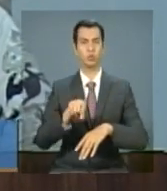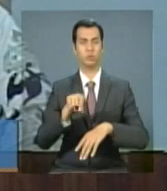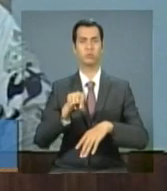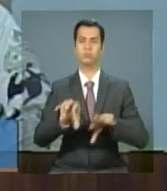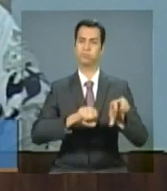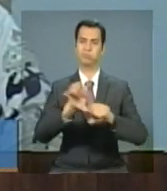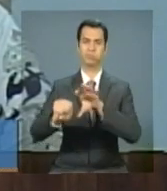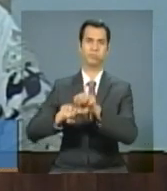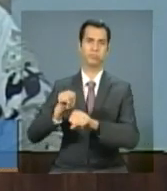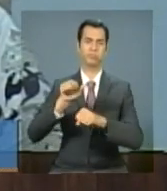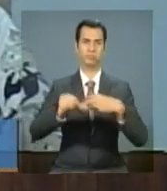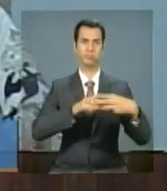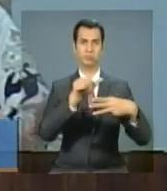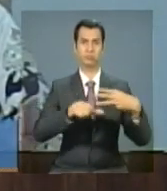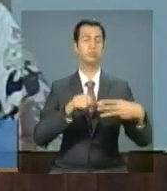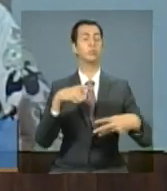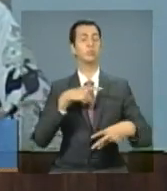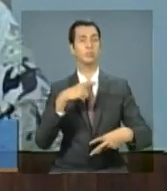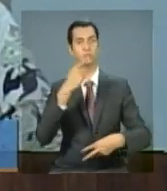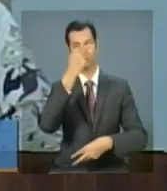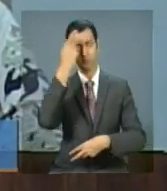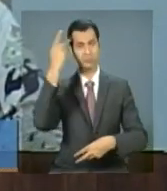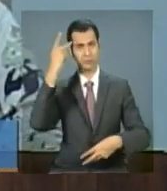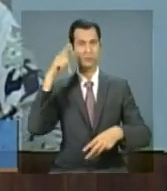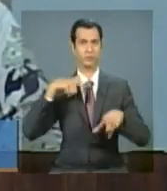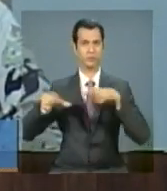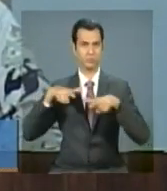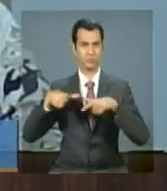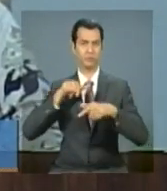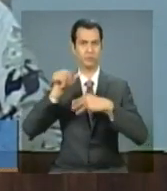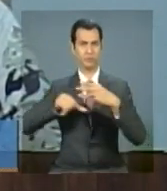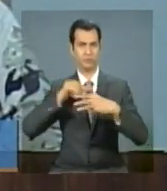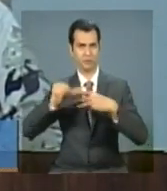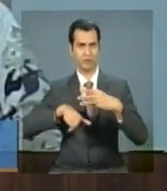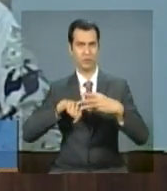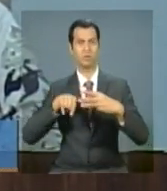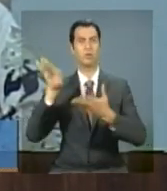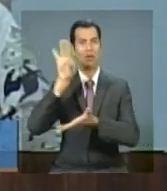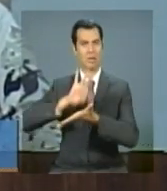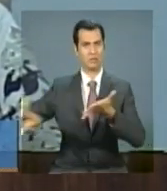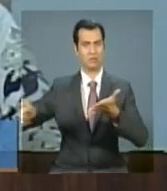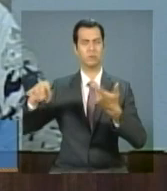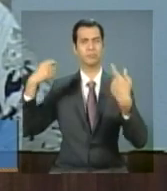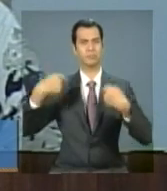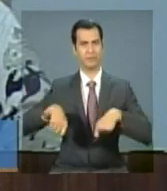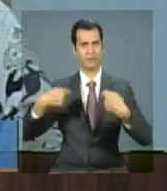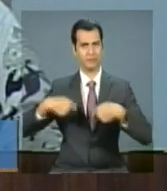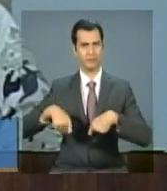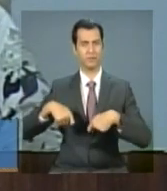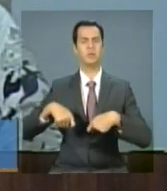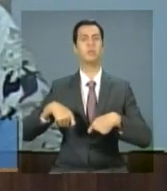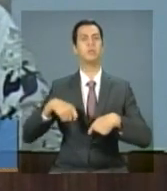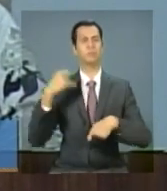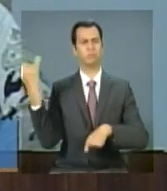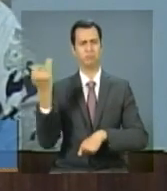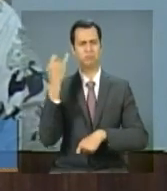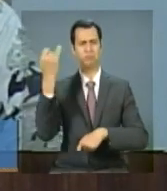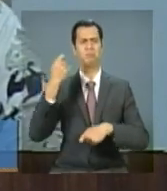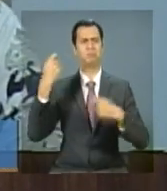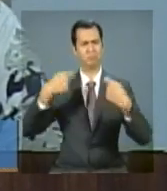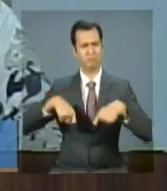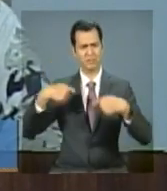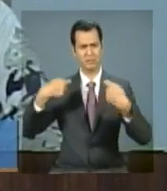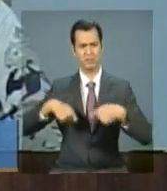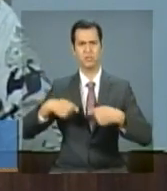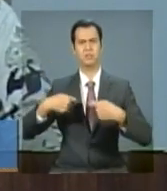de material reciclável cadastrado para nós é fundamental. Essa é uma ação muito importante que os municípios têm que estar